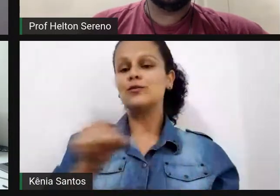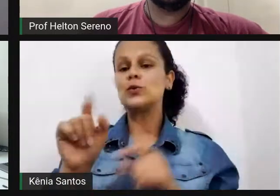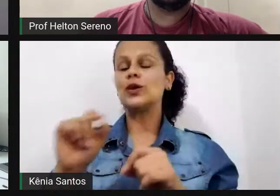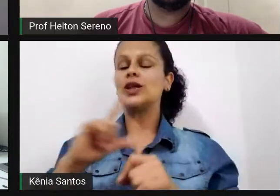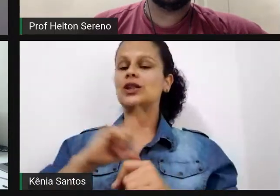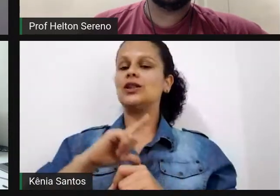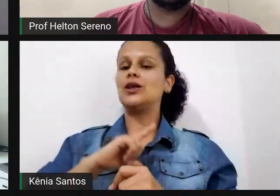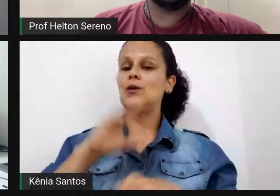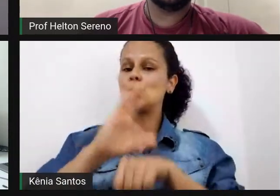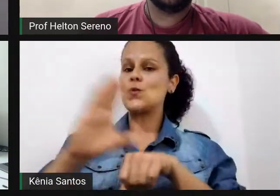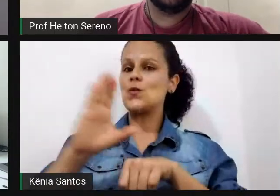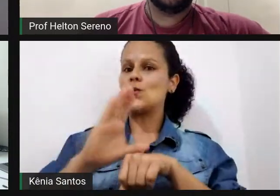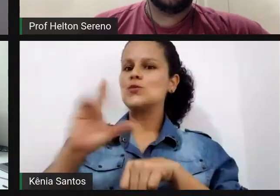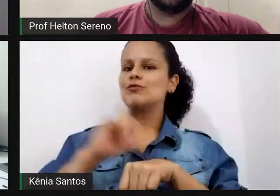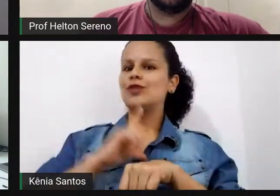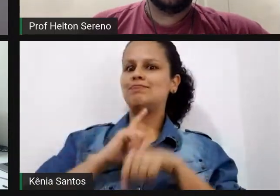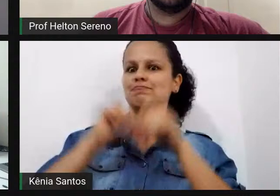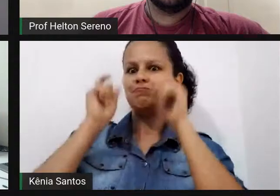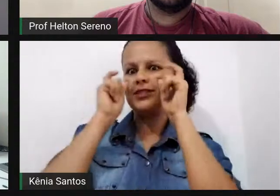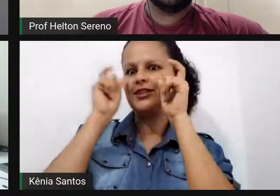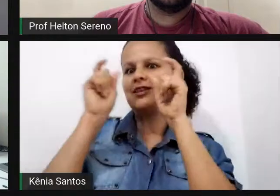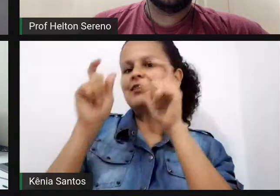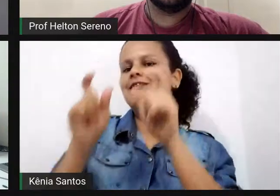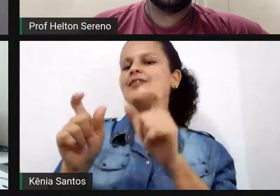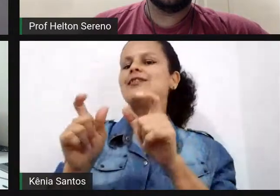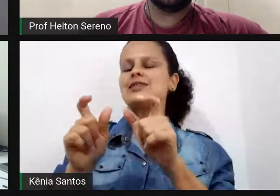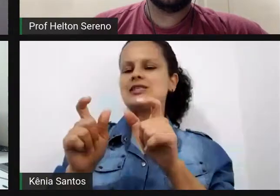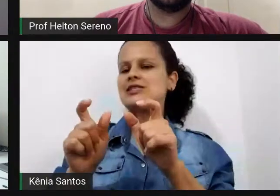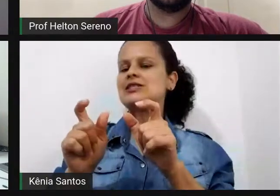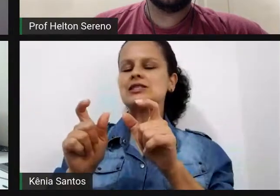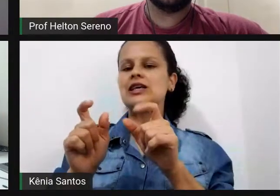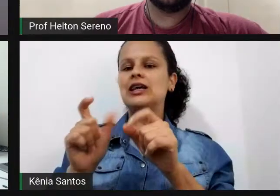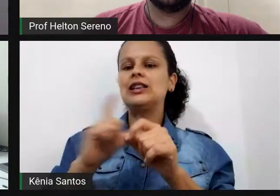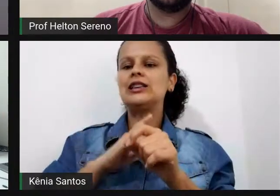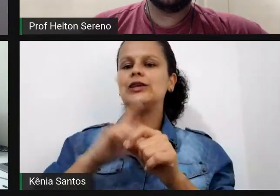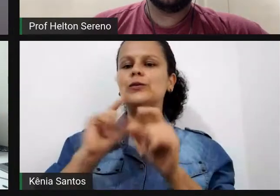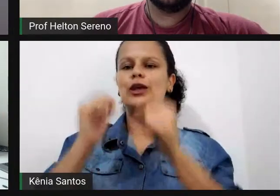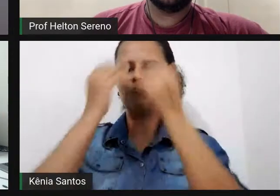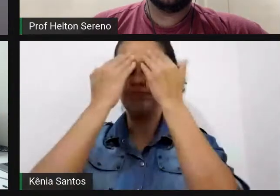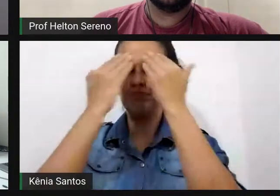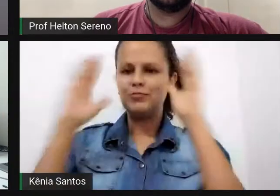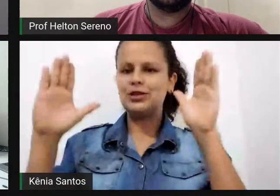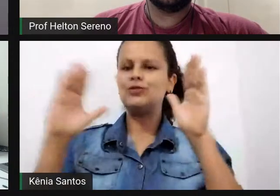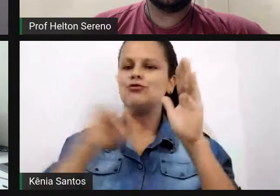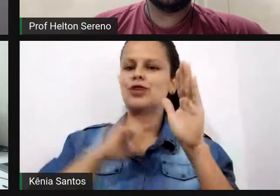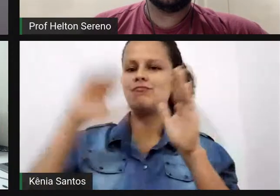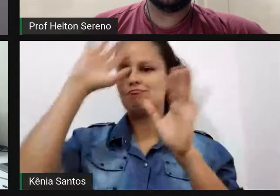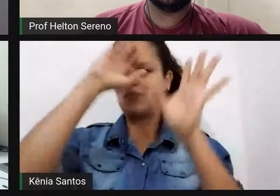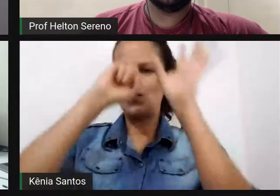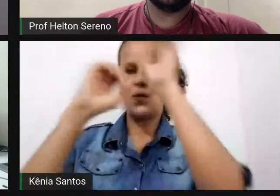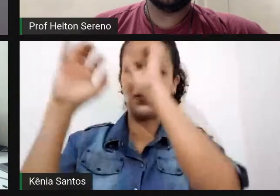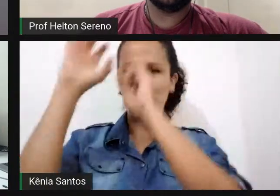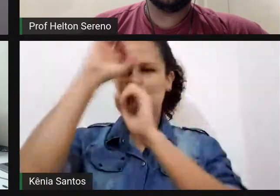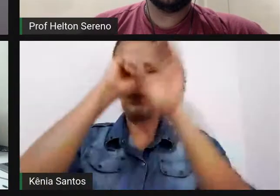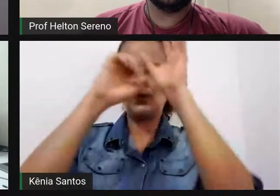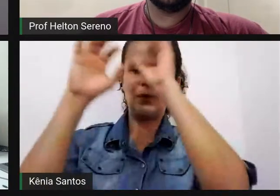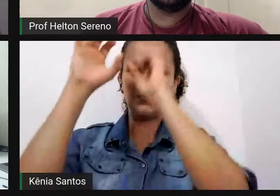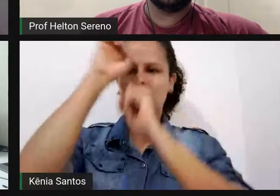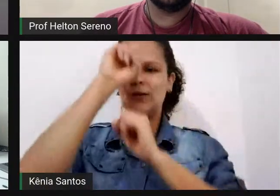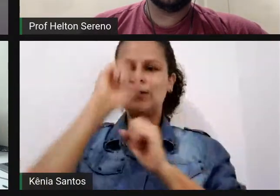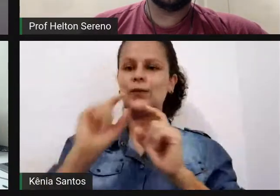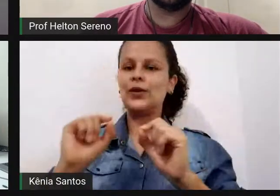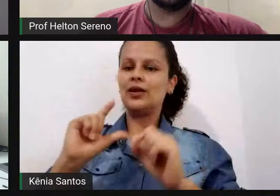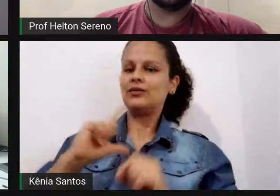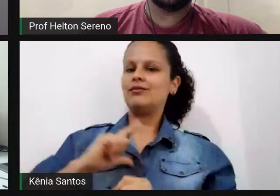Entendendo que toda aprendizagem é muito bem-vinda pra gente pensar a nossa prática, pra gente mudar, pra gente